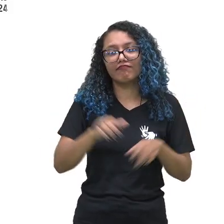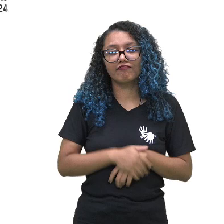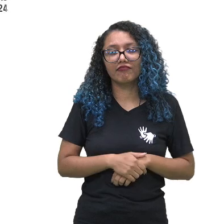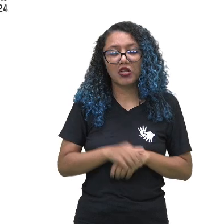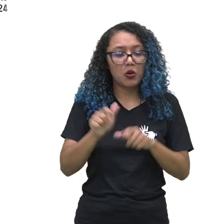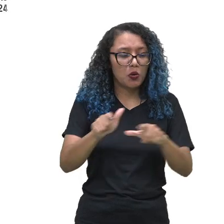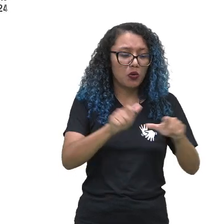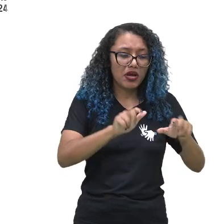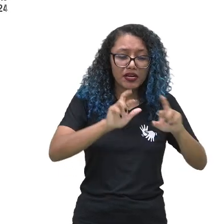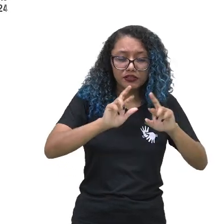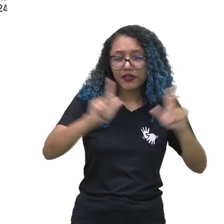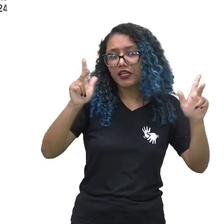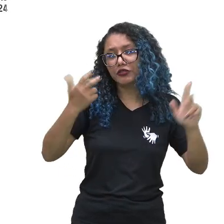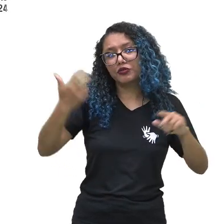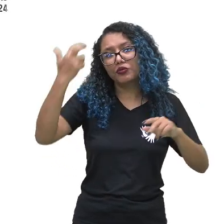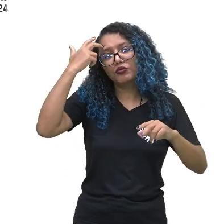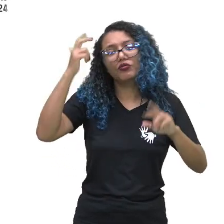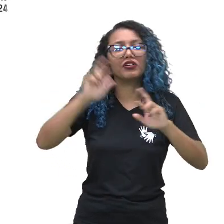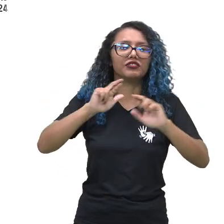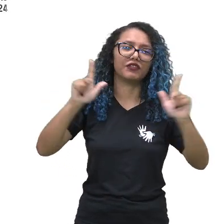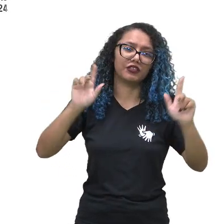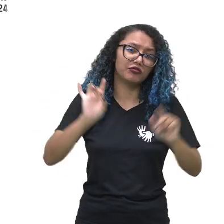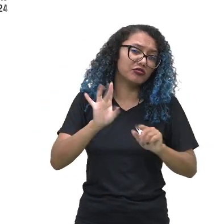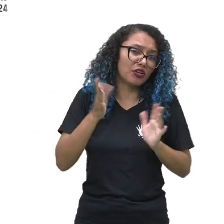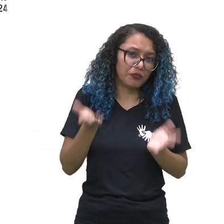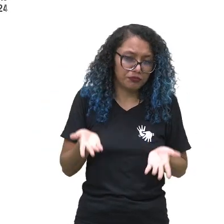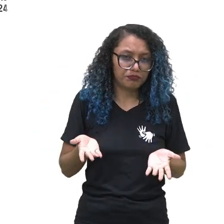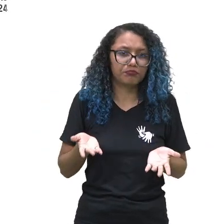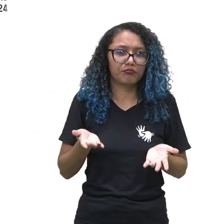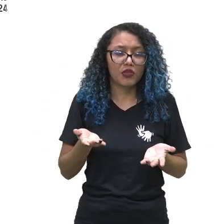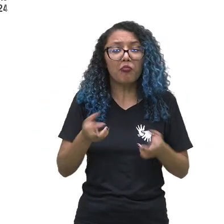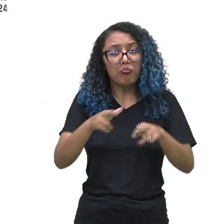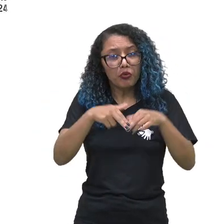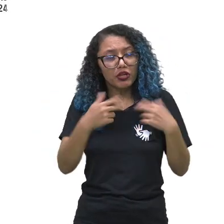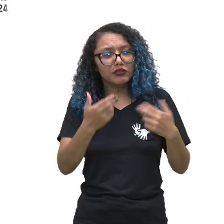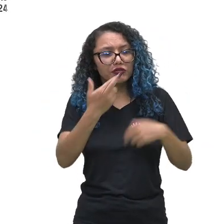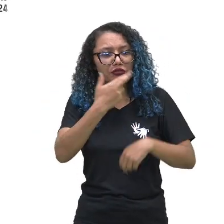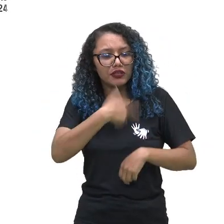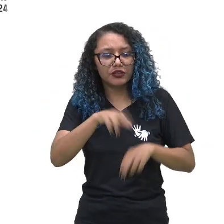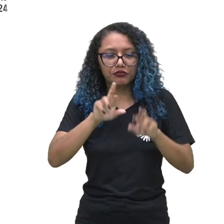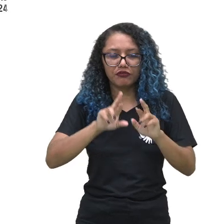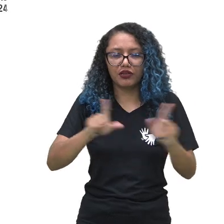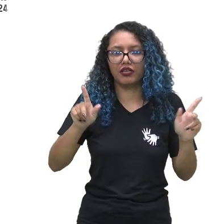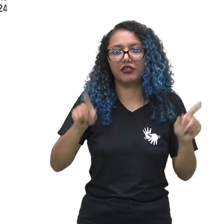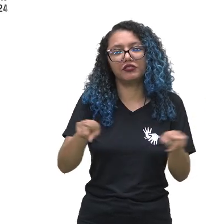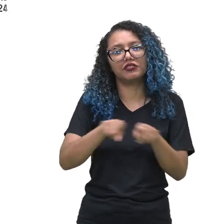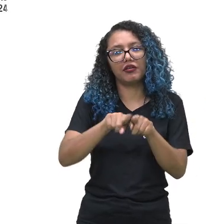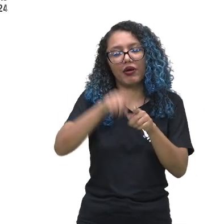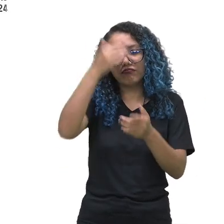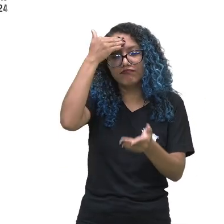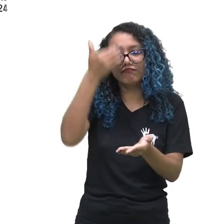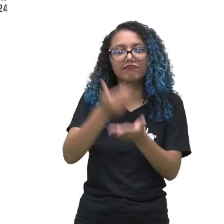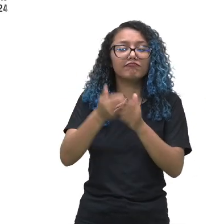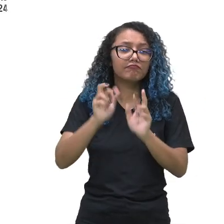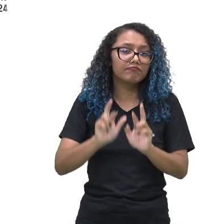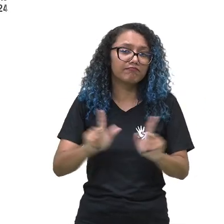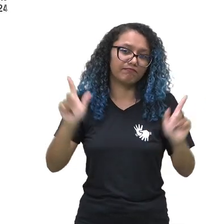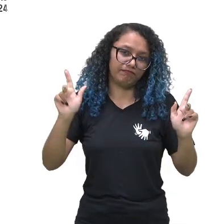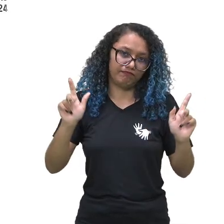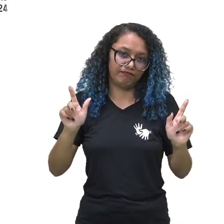locais e diferentes culturas. Portanto, diferentes religiões e diferentes crenças.